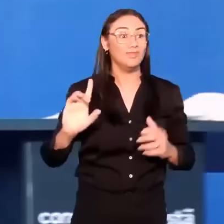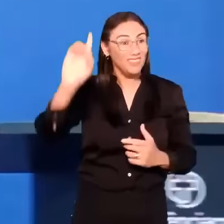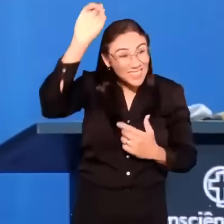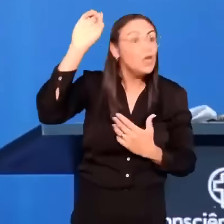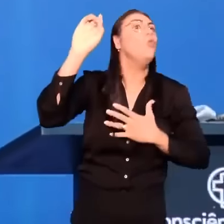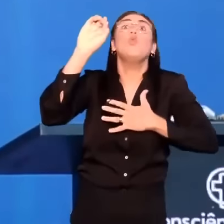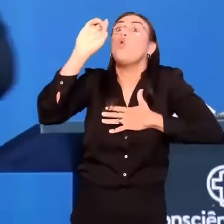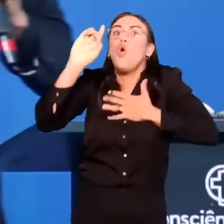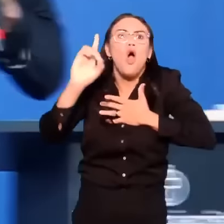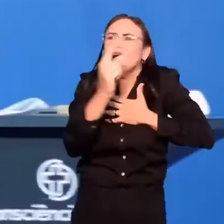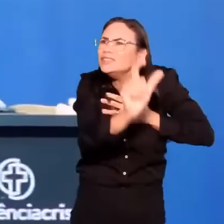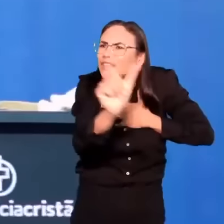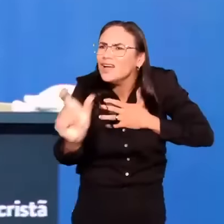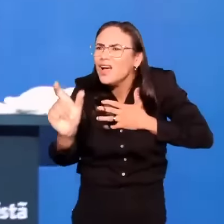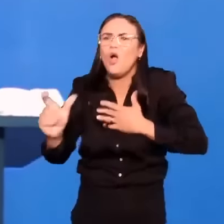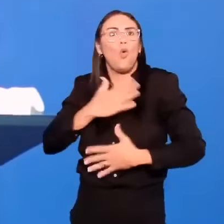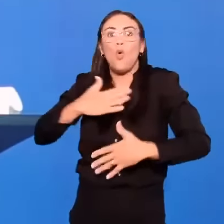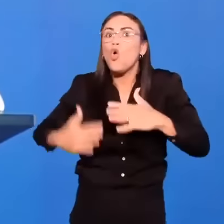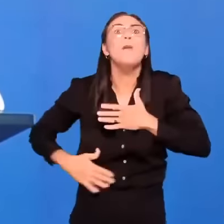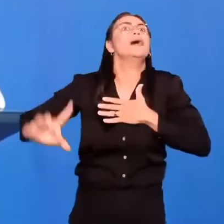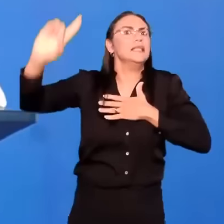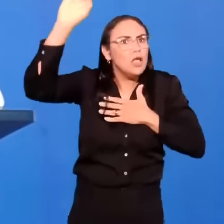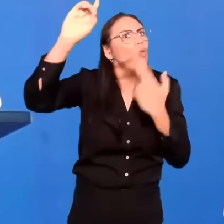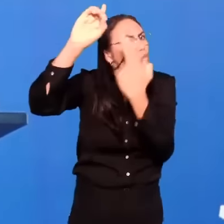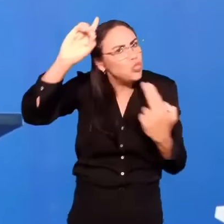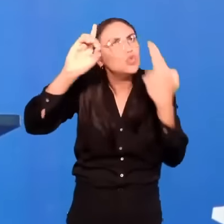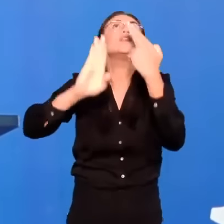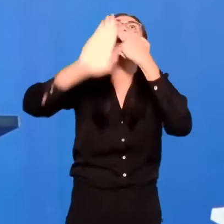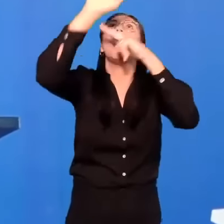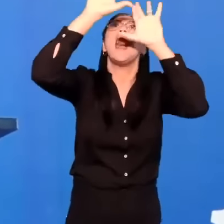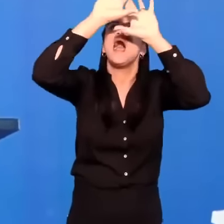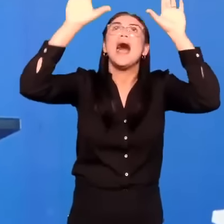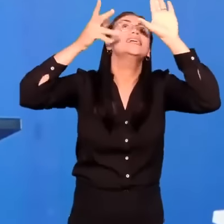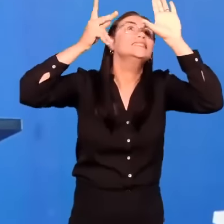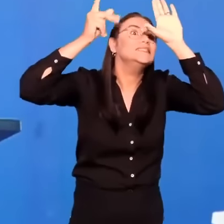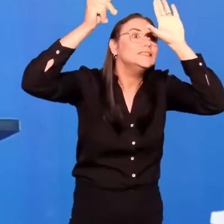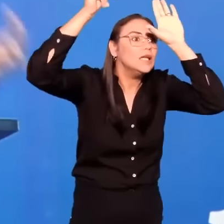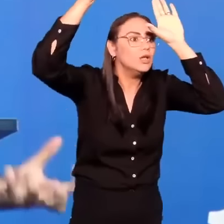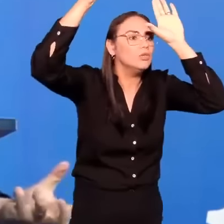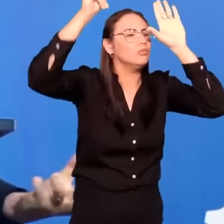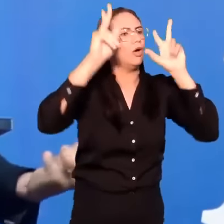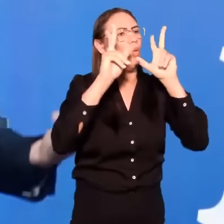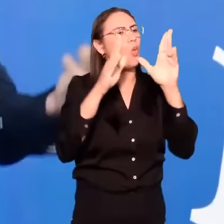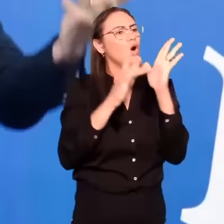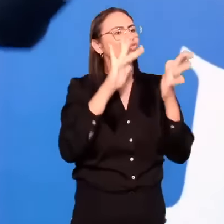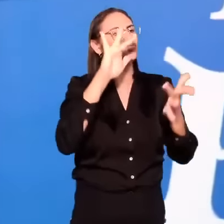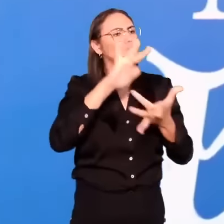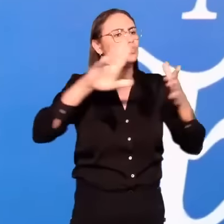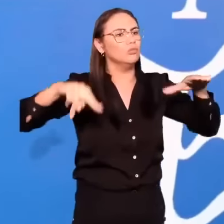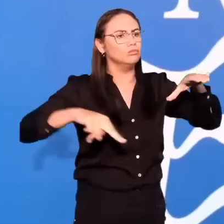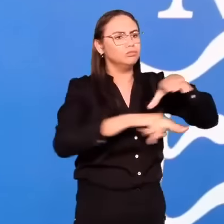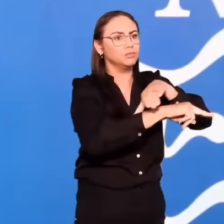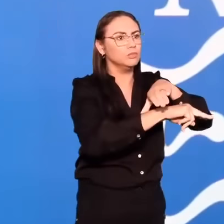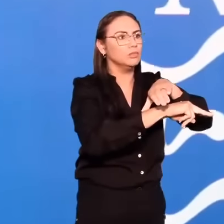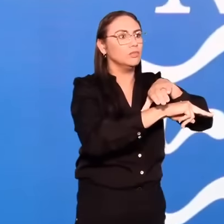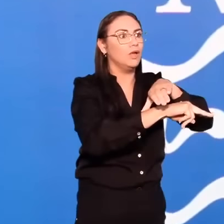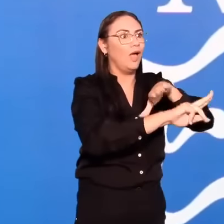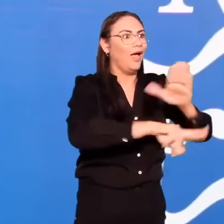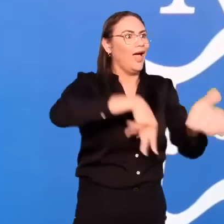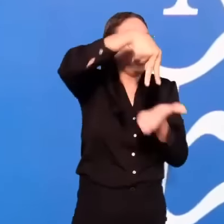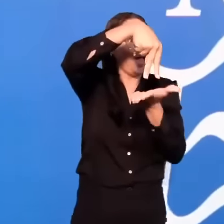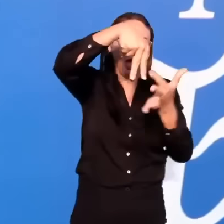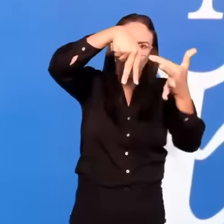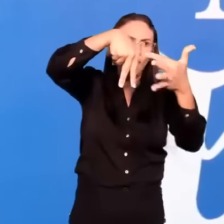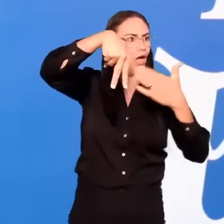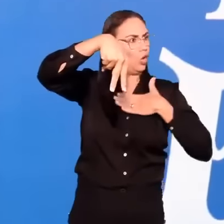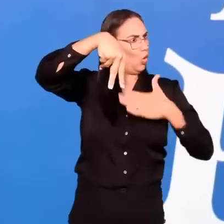tanto esse corpo. Que ele vai usá-lo na eternidade. Assim como Jesus desceu sem o corpo. Mas voltou para lá com ele. Que nunca mais